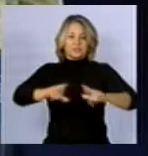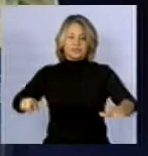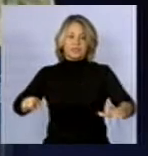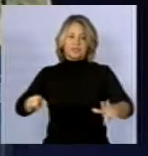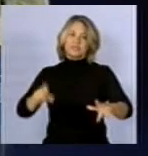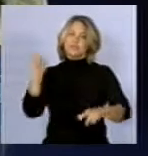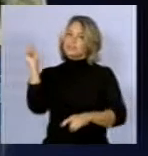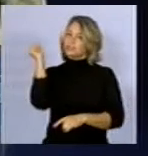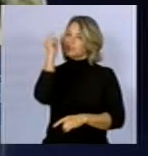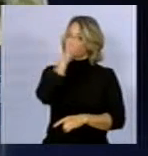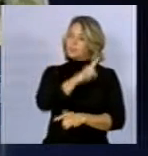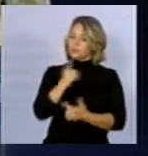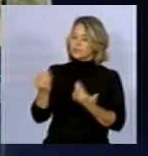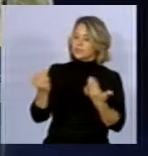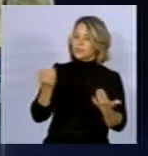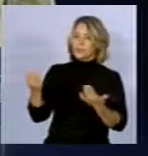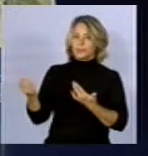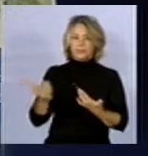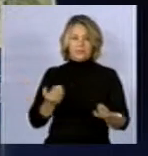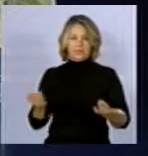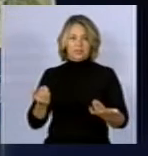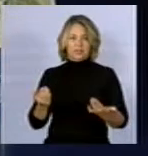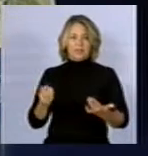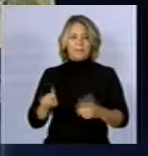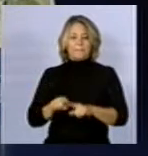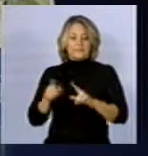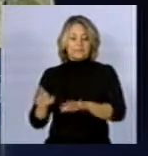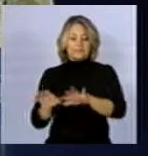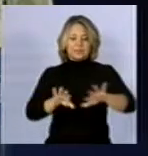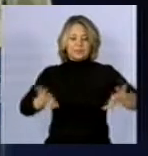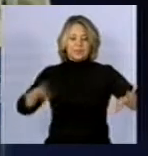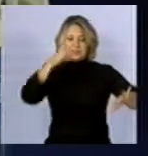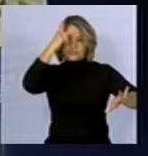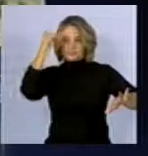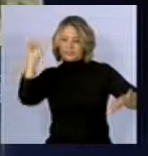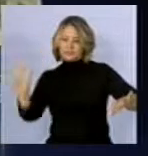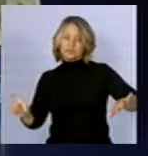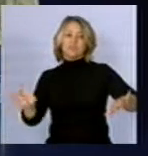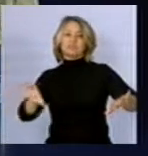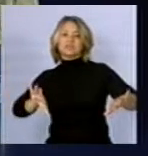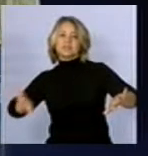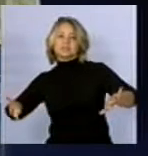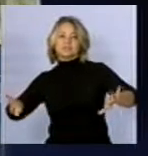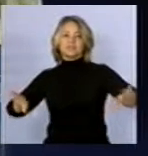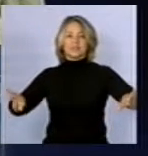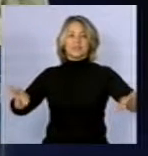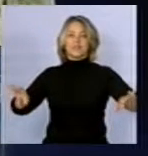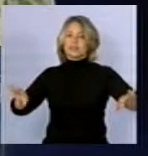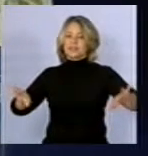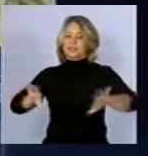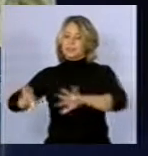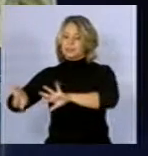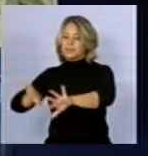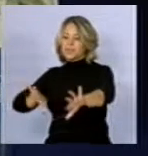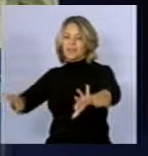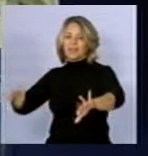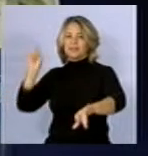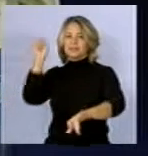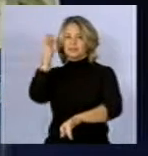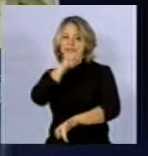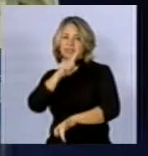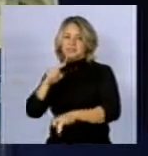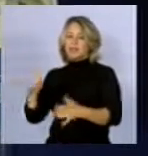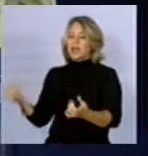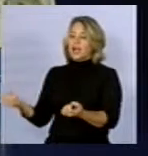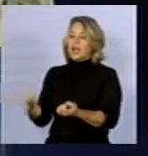dificulta a comparação. Separar os indivíduos mais expostos dos menos expostos não é tarefa fácil. O acúmulo de